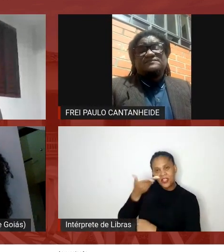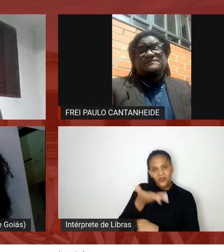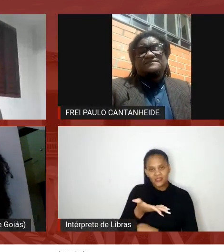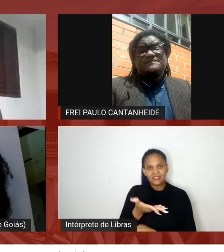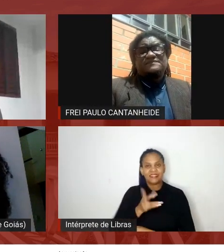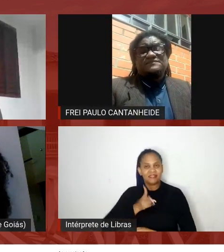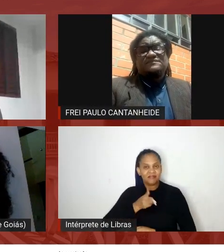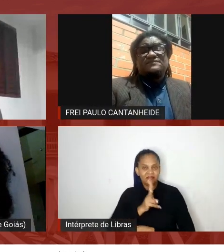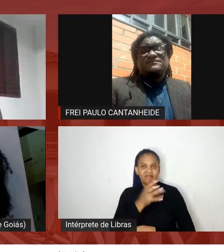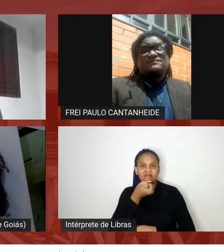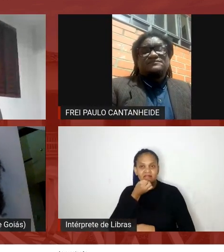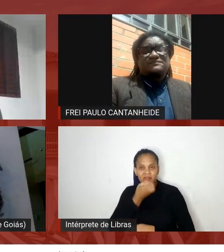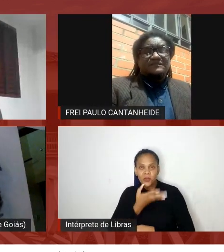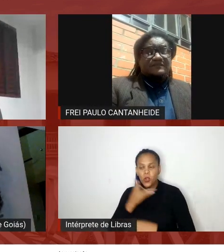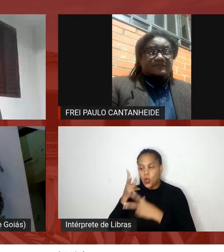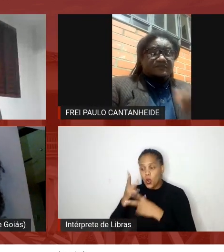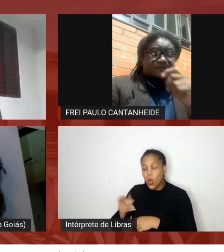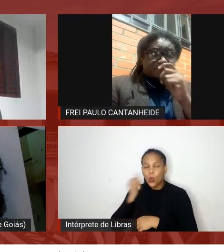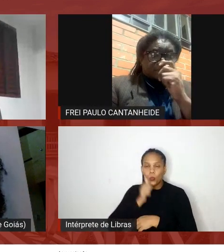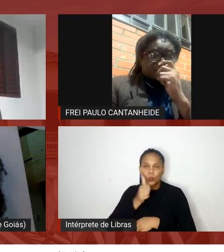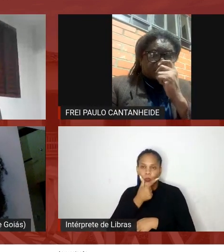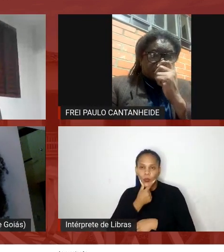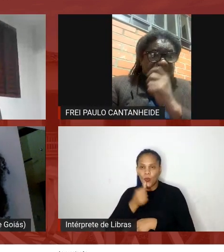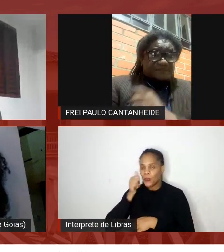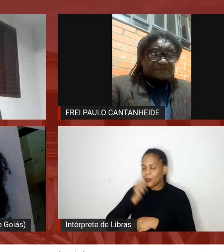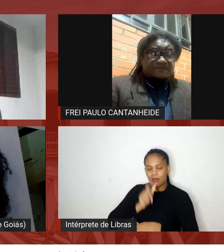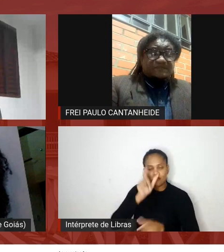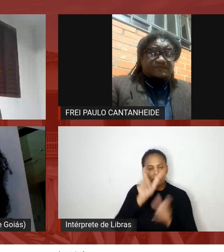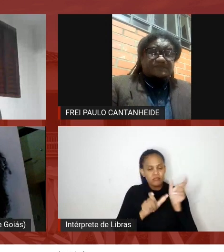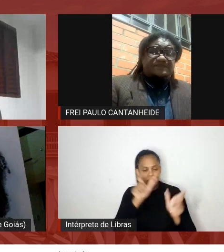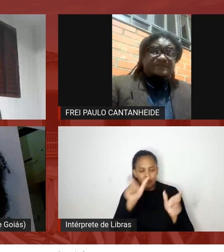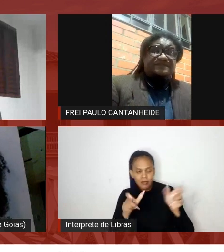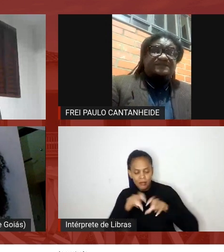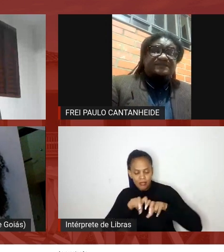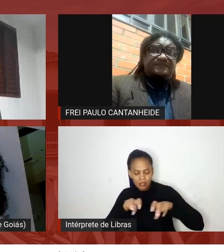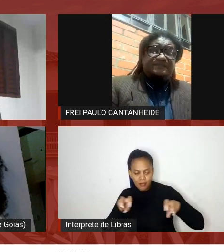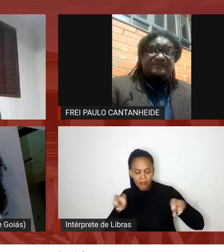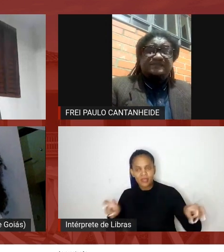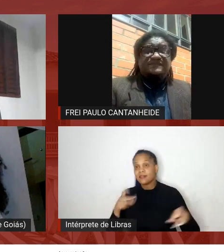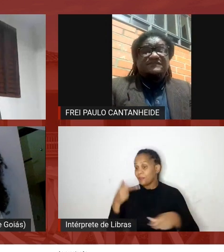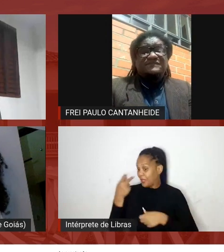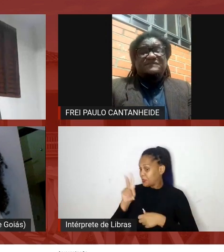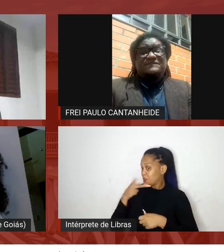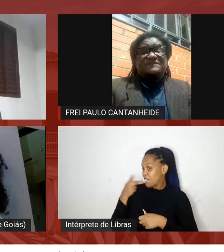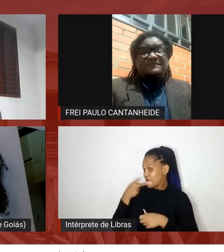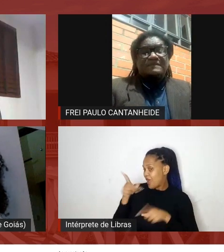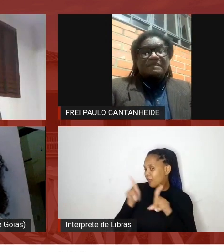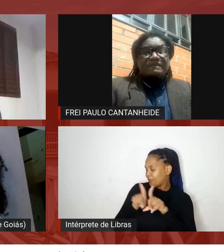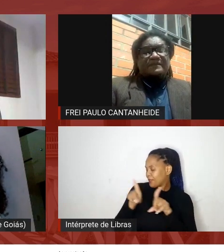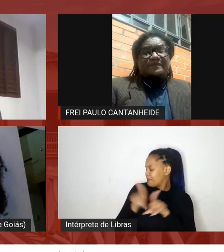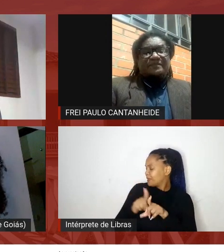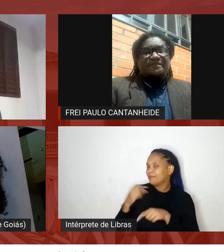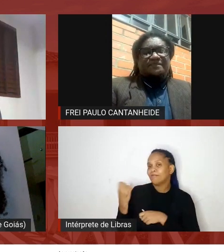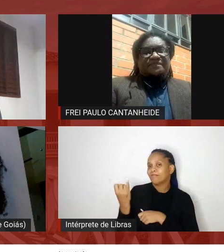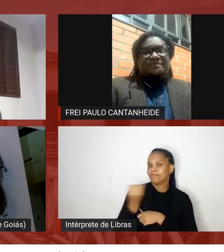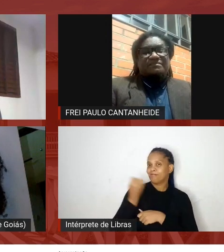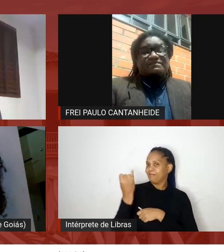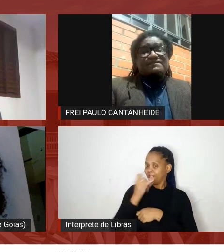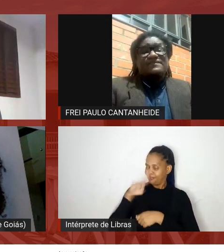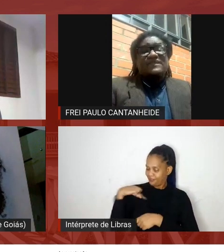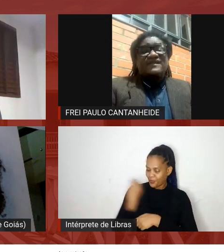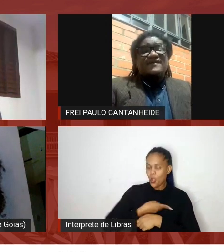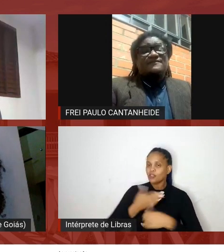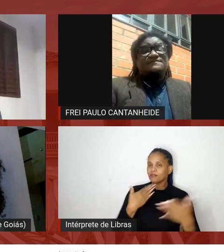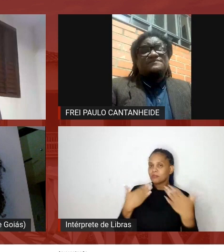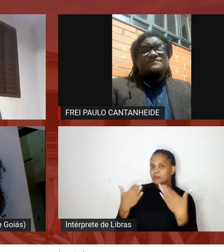como da Elinísia da Fernanda do Rafael a sua fala então isso engrandece o nosso debate e a gente